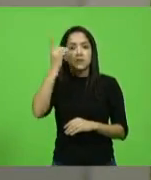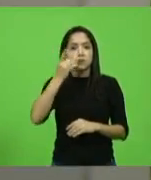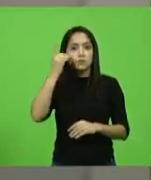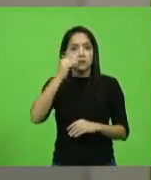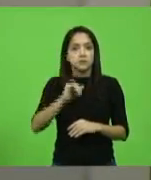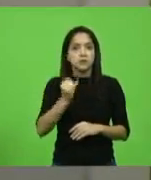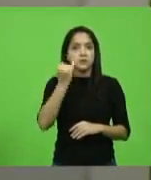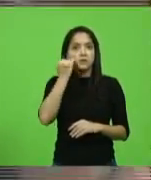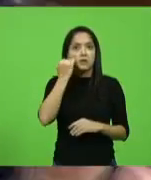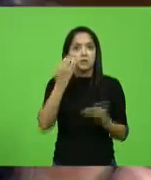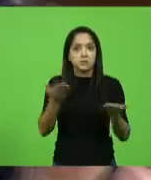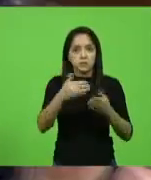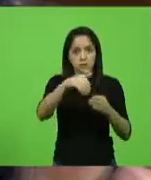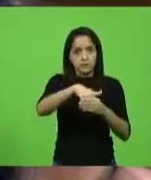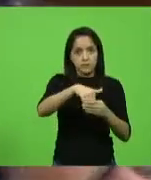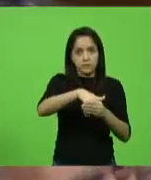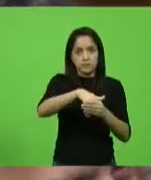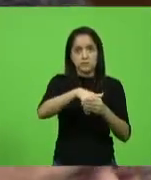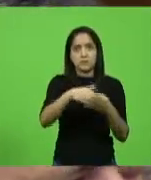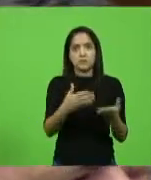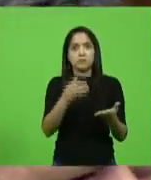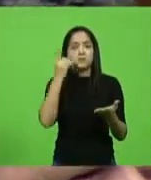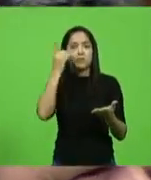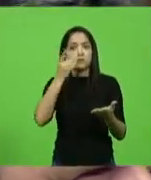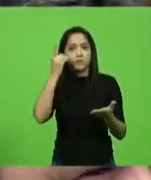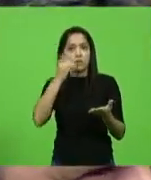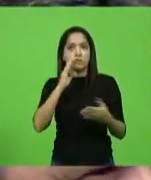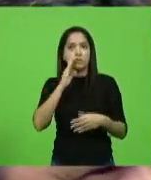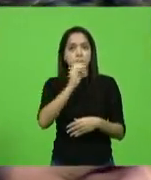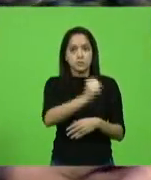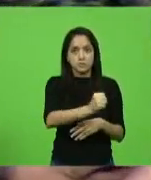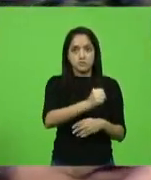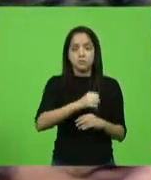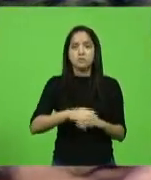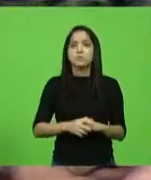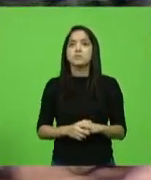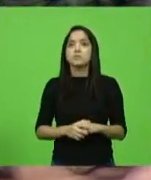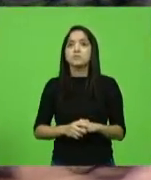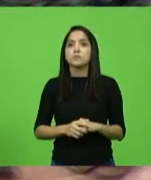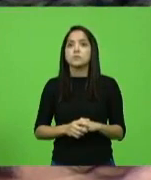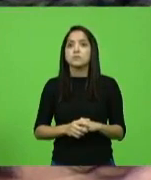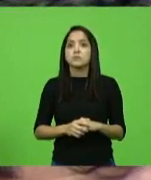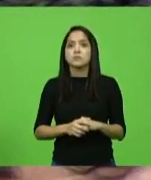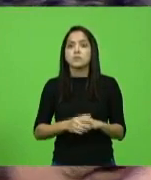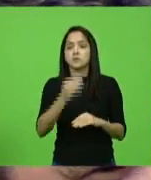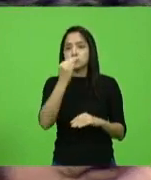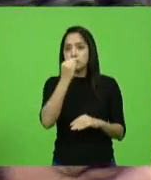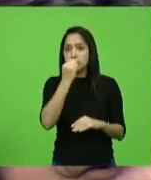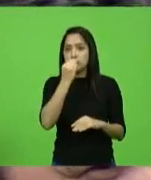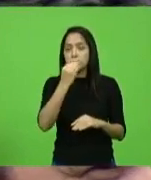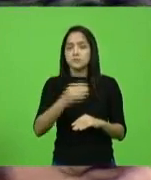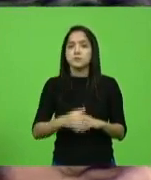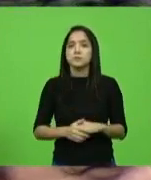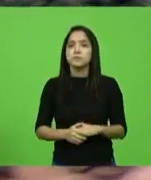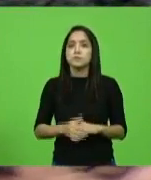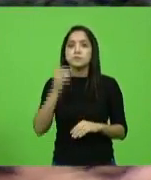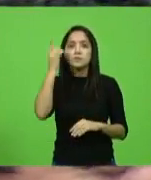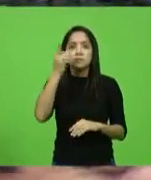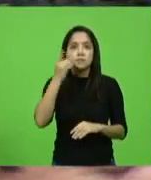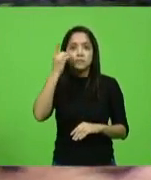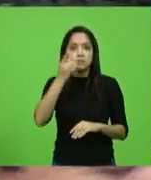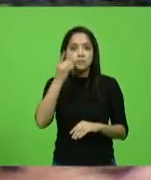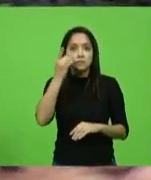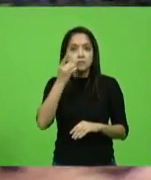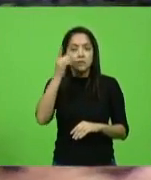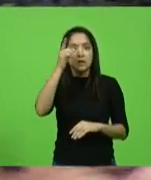Eu voto deputado Bruno Souza, deputado Sopelsa, deputado